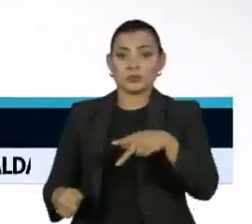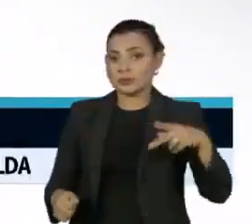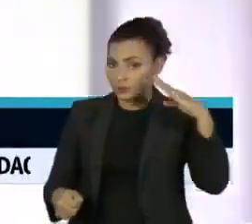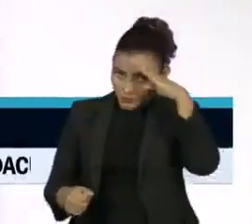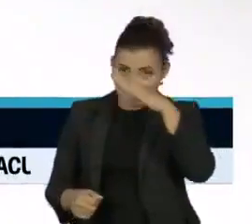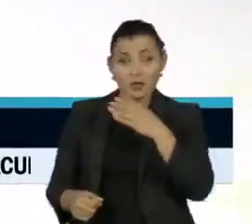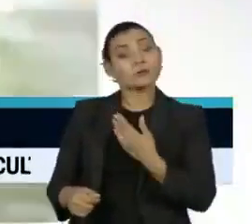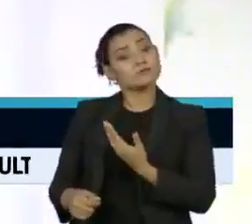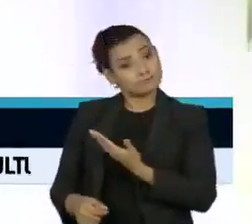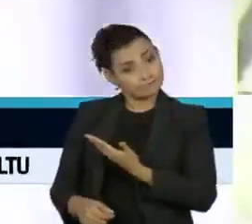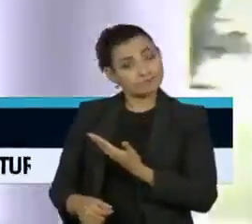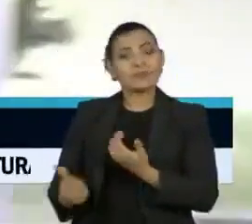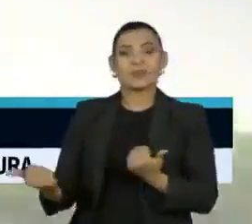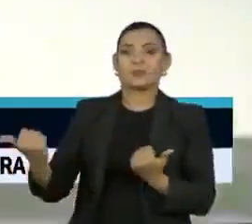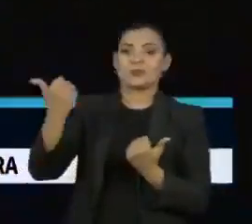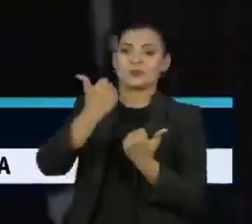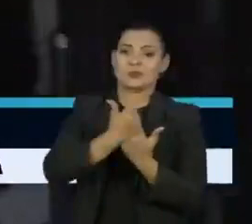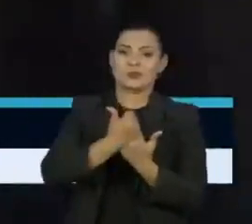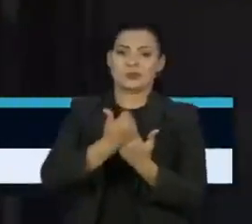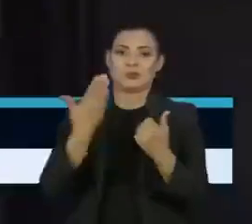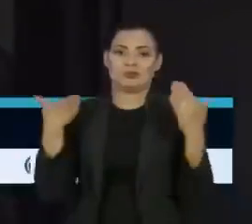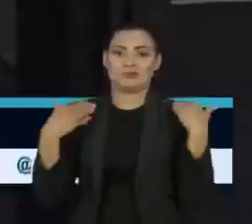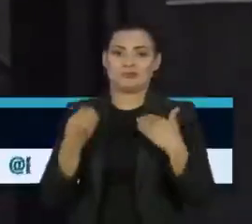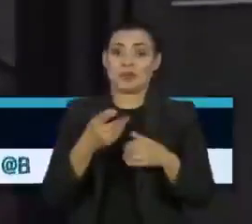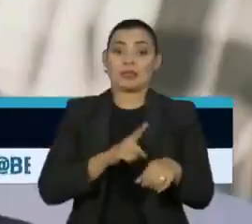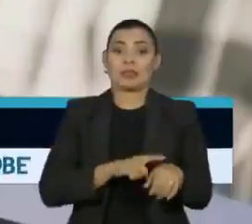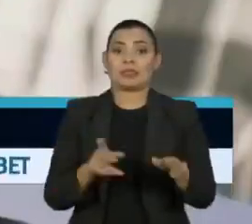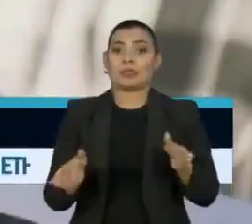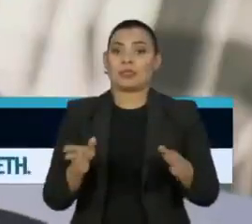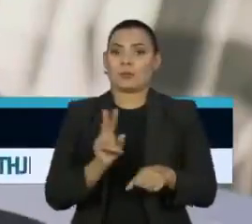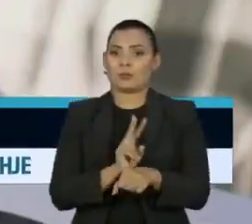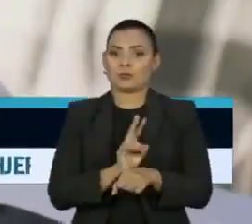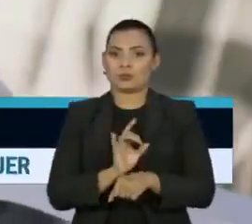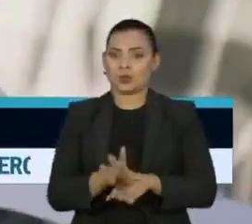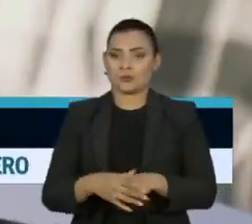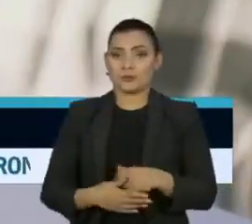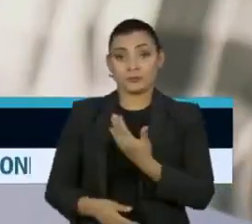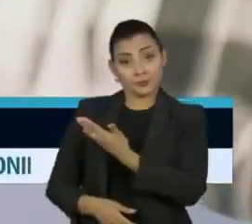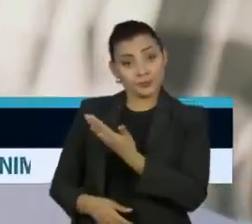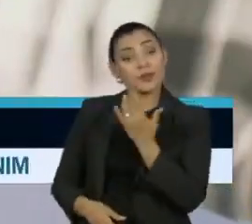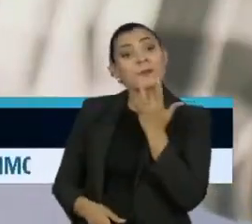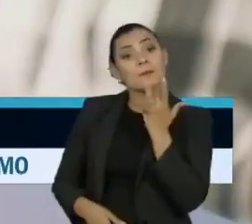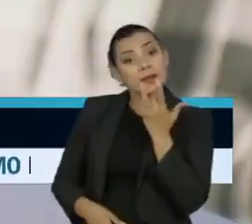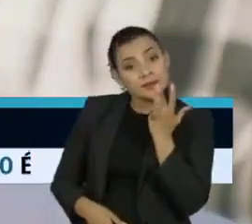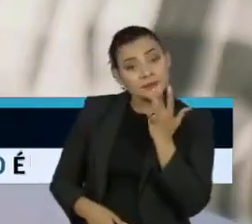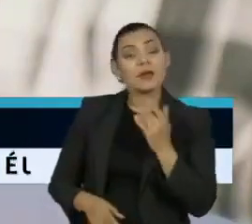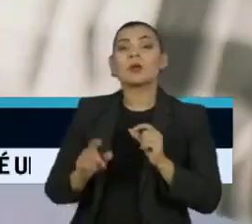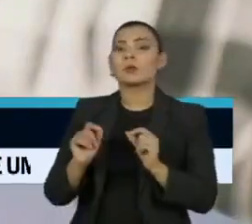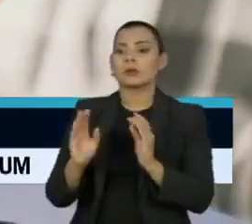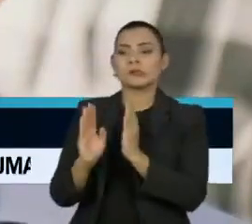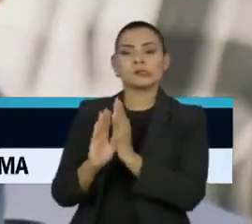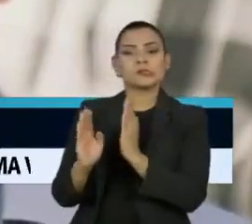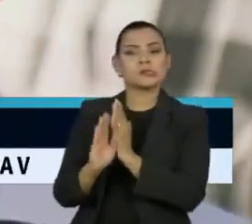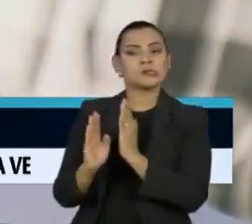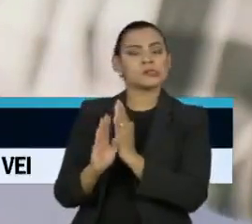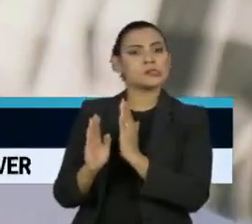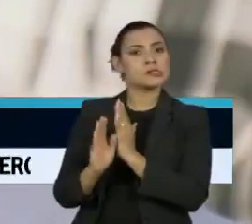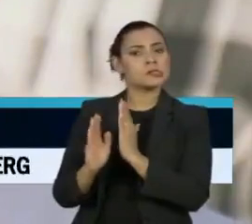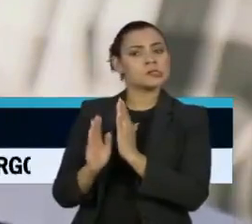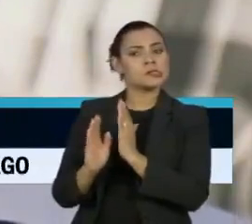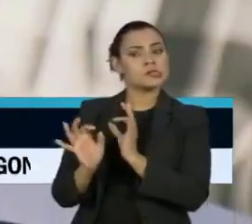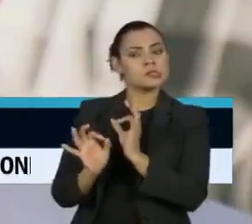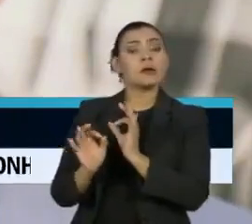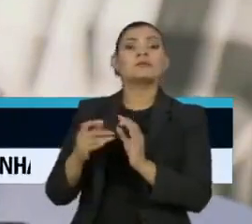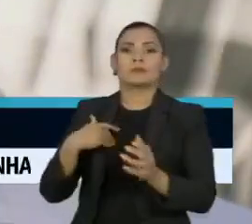Ele é um dos cotados para assumir o posto de forma temporária. O cargo de Marcelo Álvaro estava na mira da reforma ministerial,